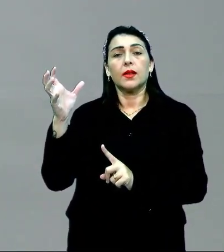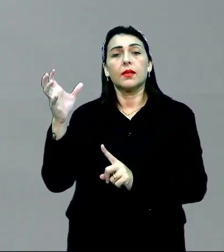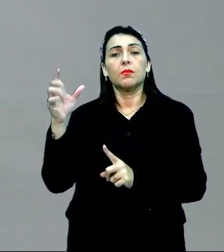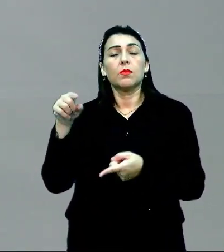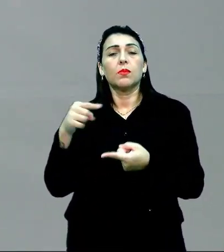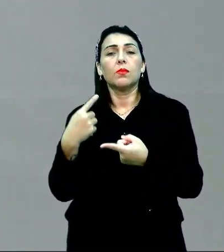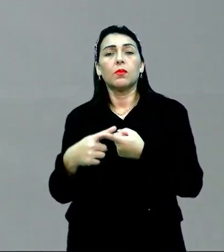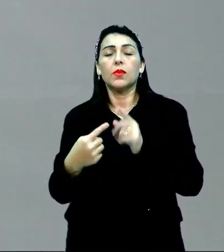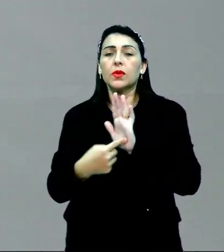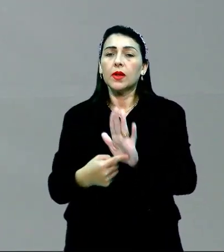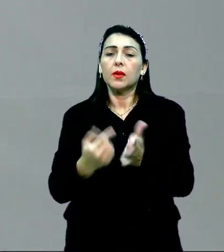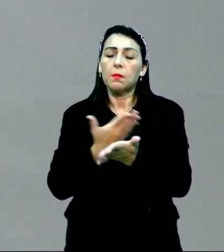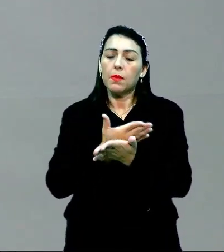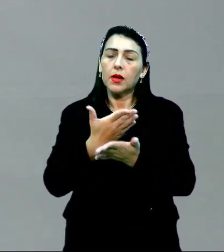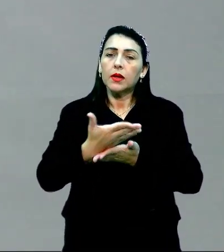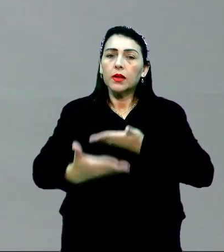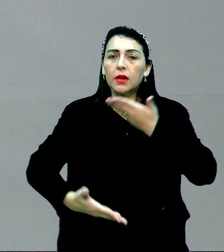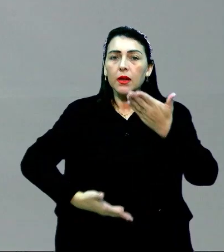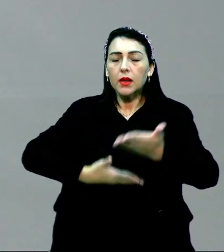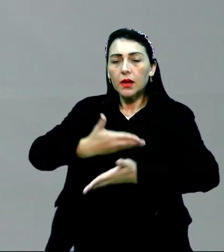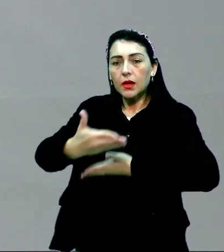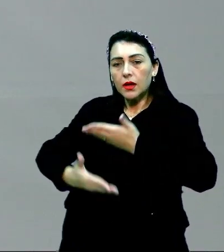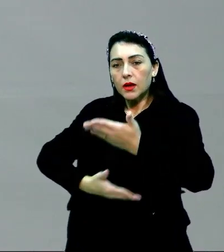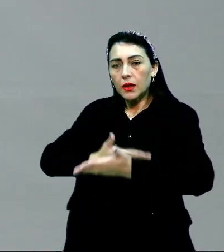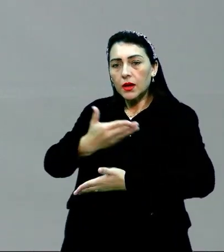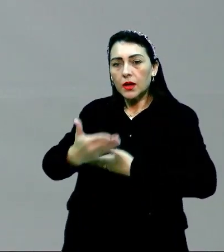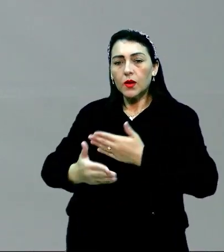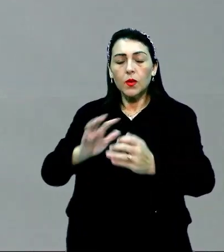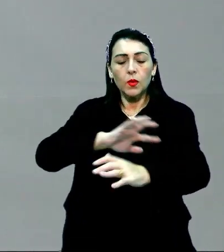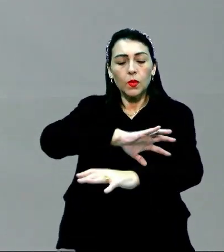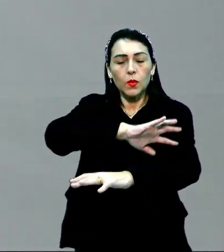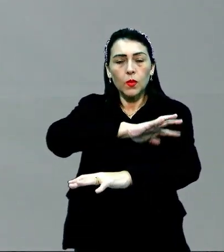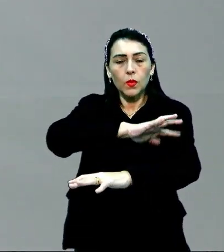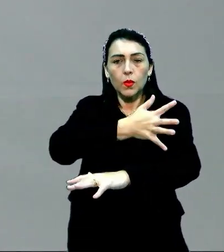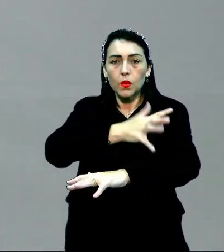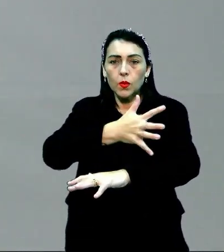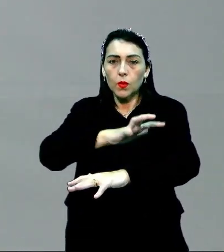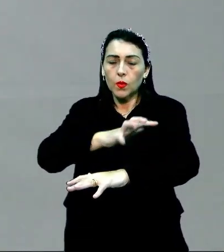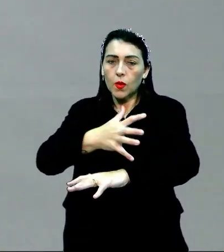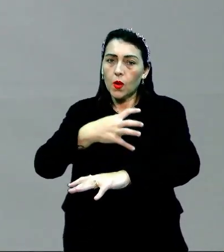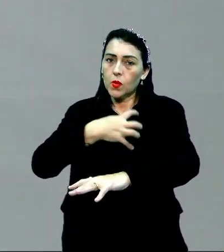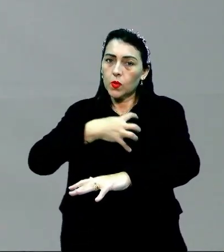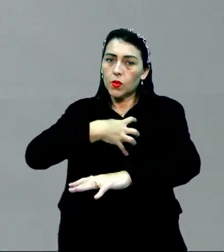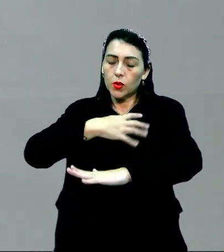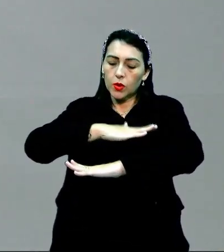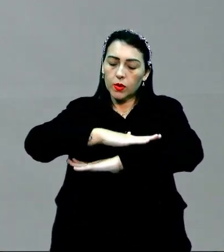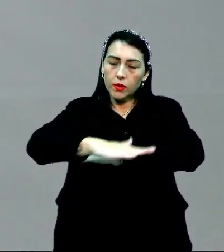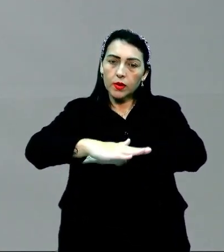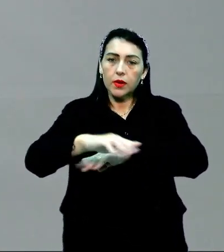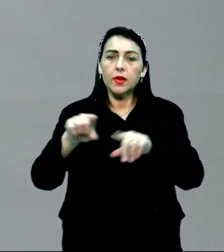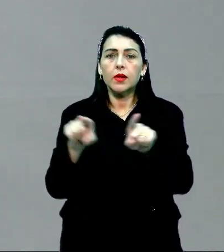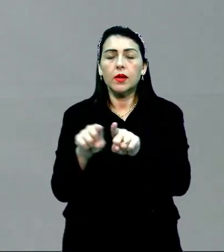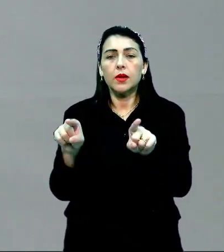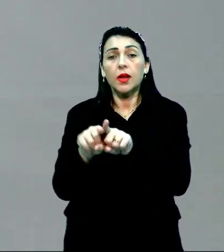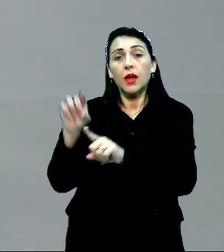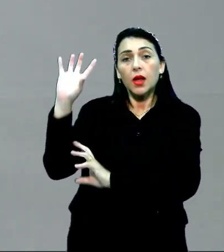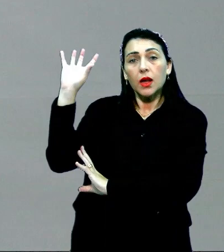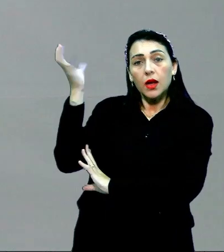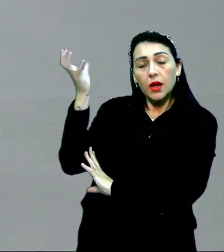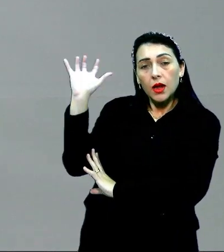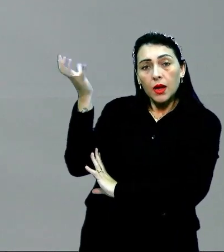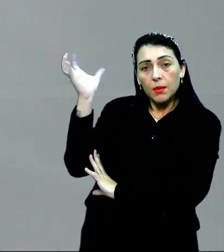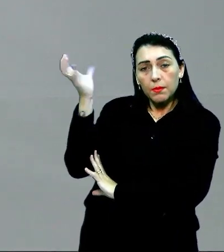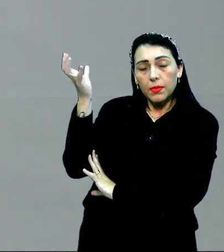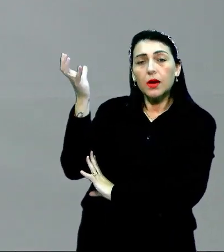estabelecidos a partir da relação entre o relevo, que é a forma da superfície terrestre e climático